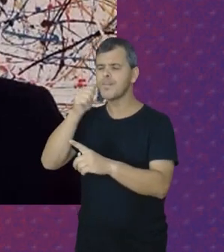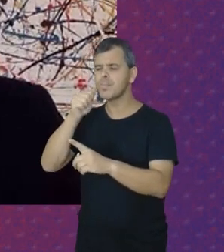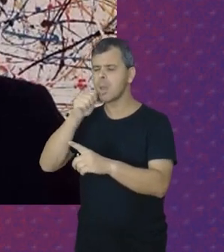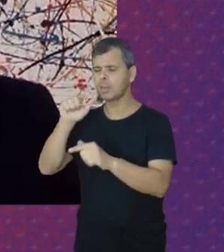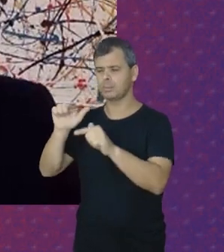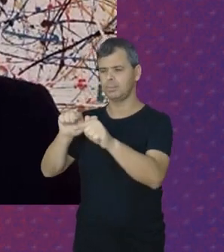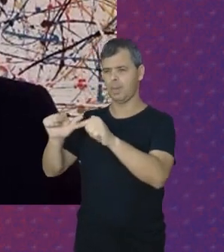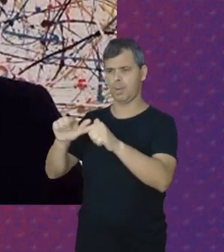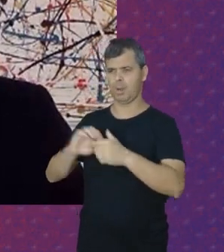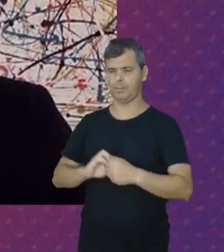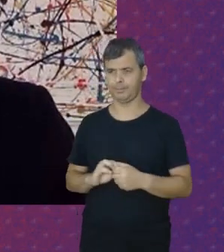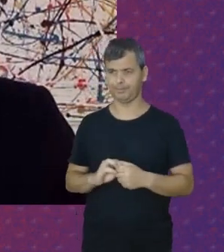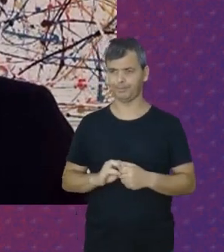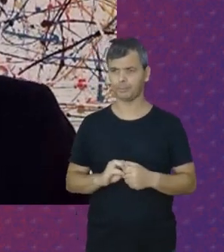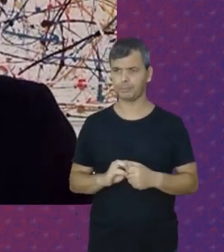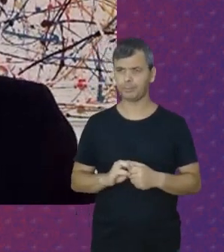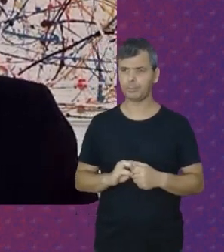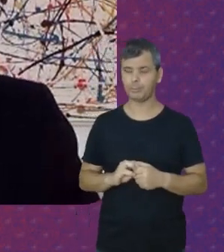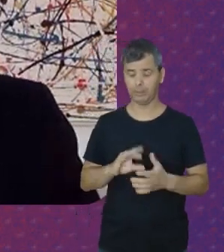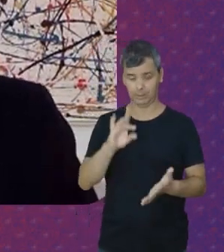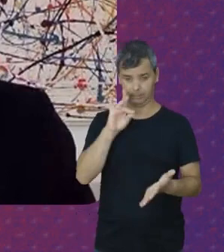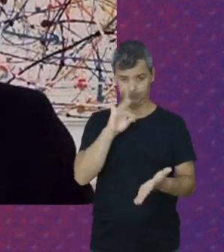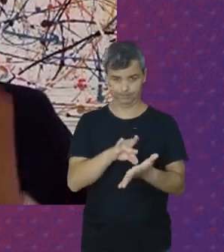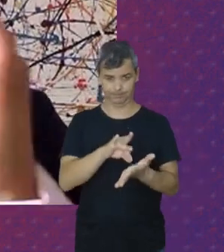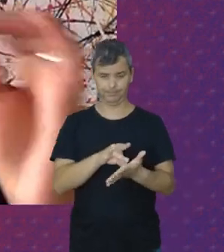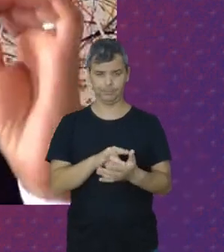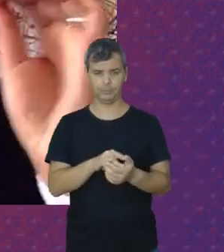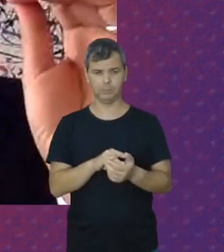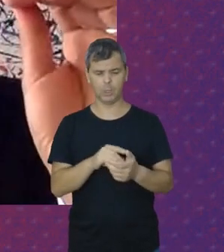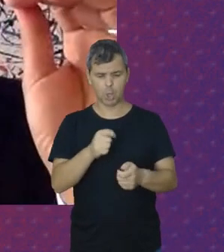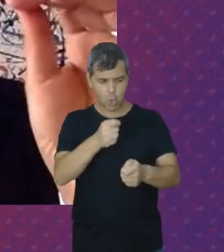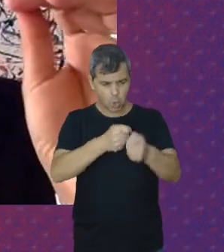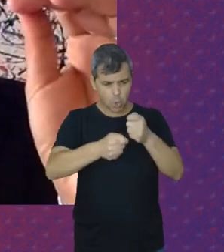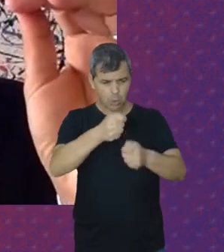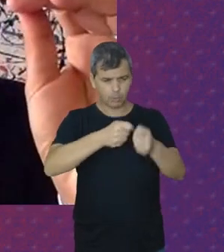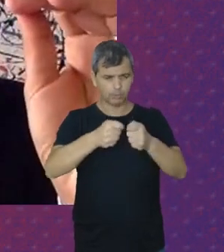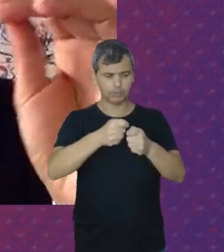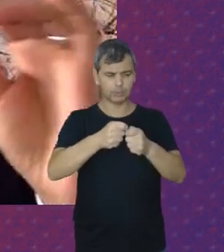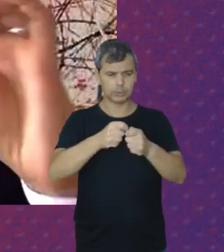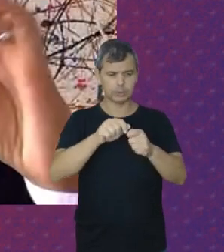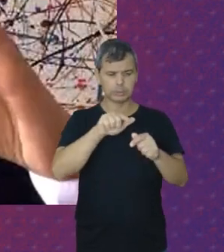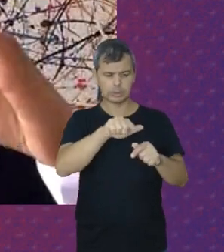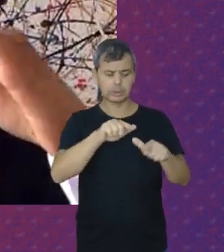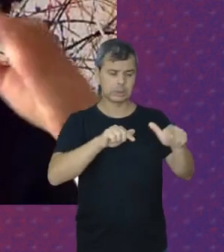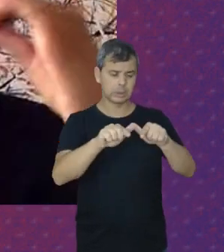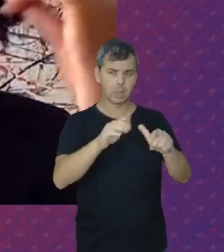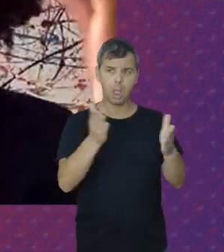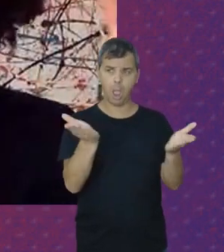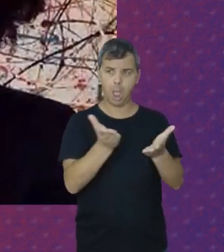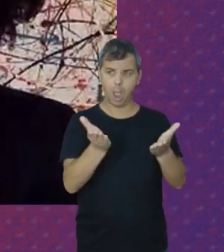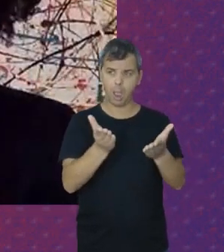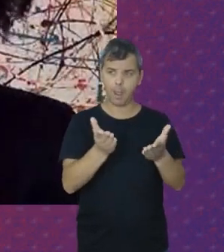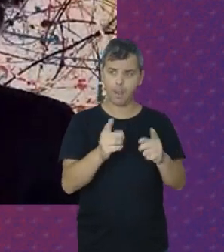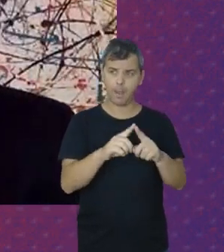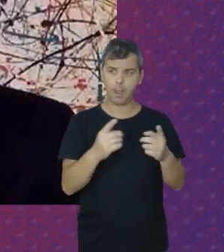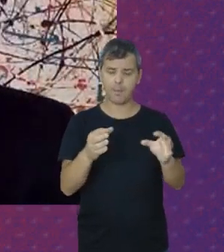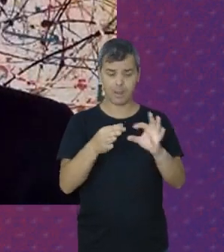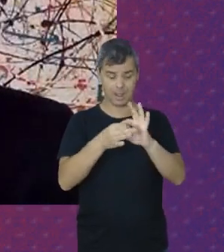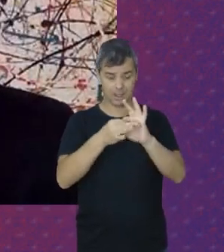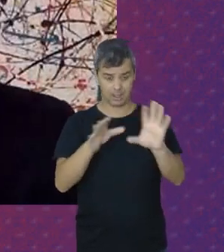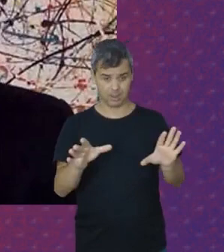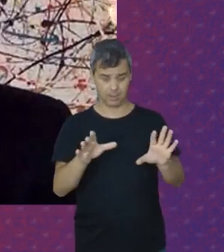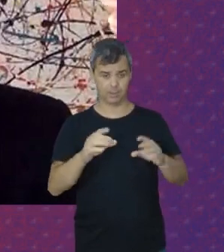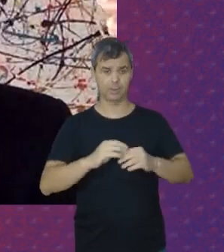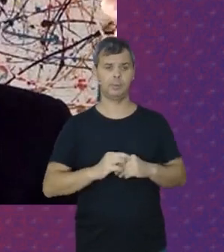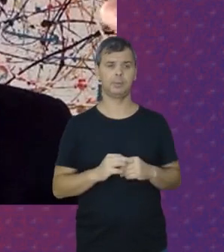De fato O controle Dessa mão de obra Que agora Era uma mão de obra Livre